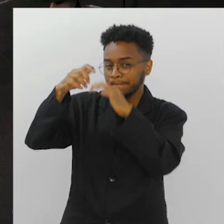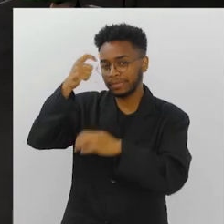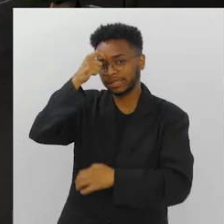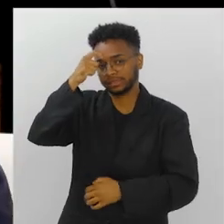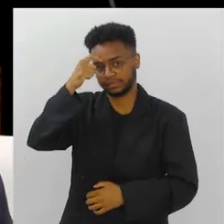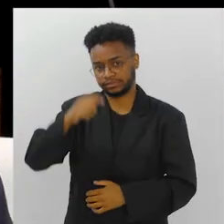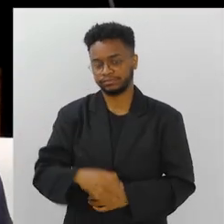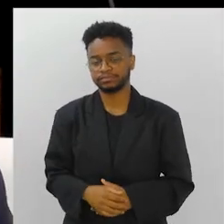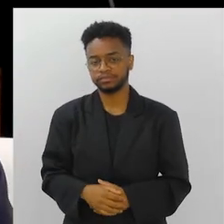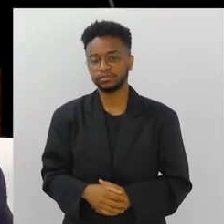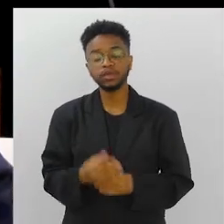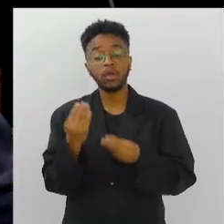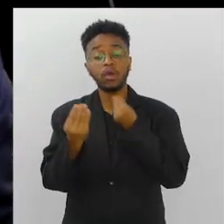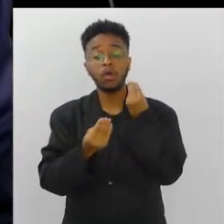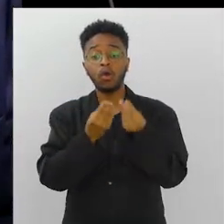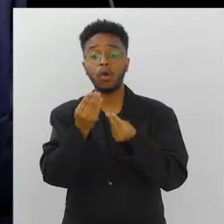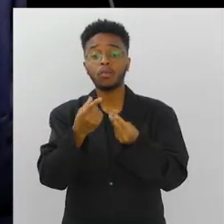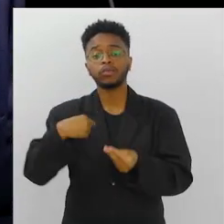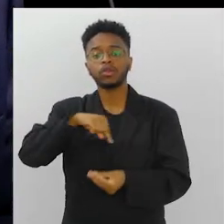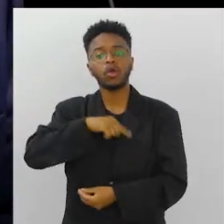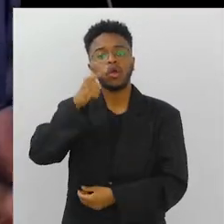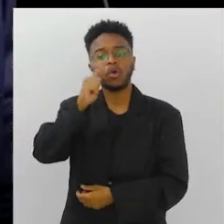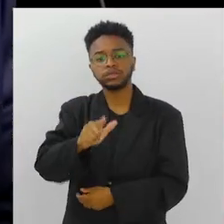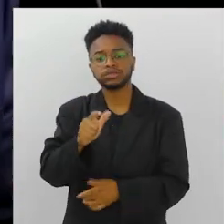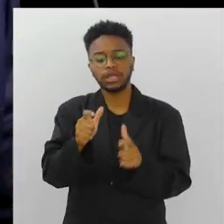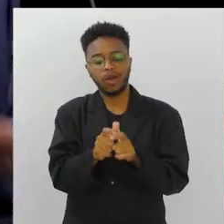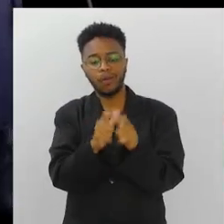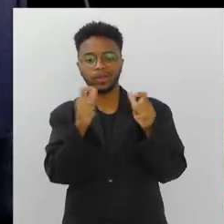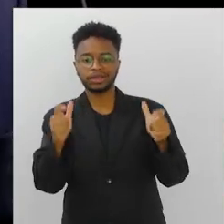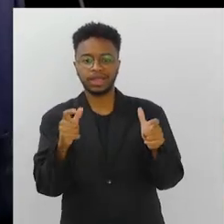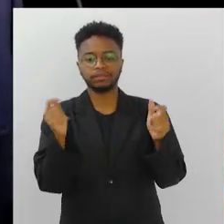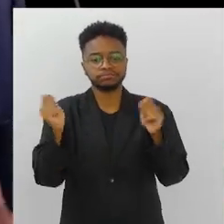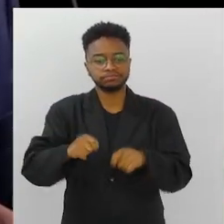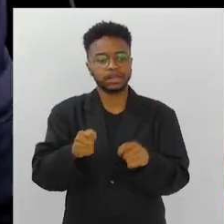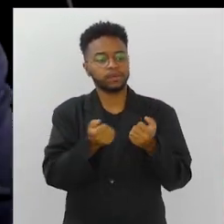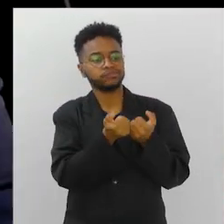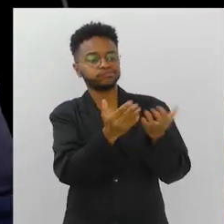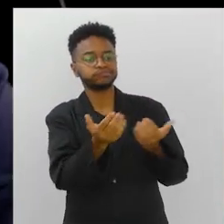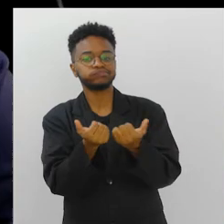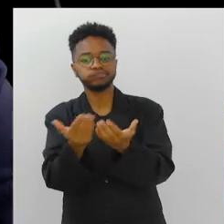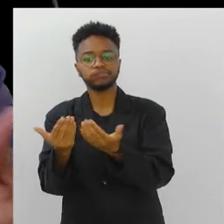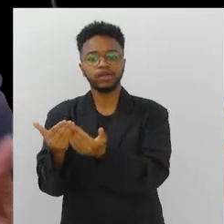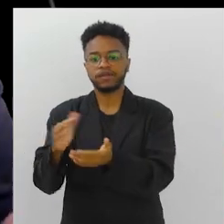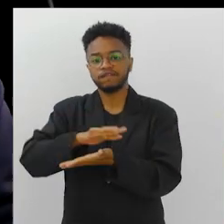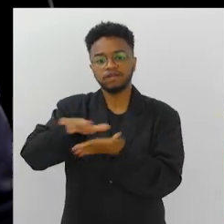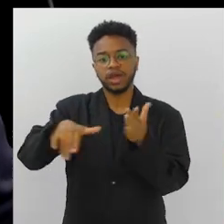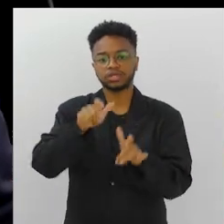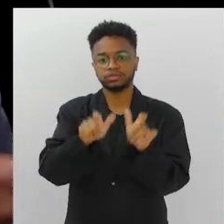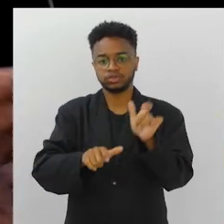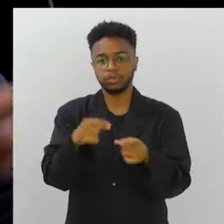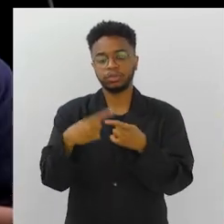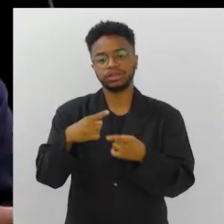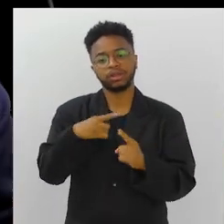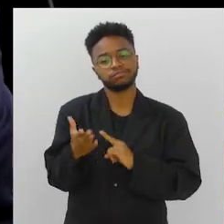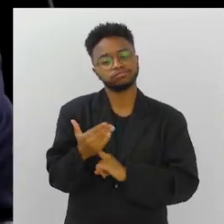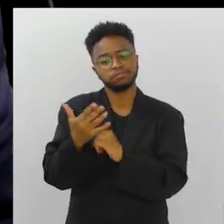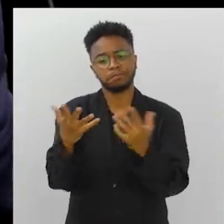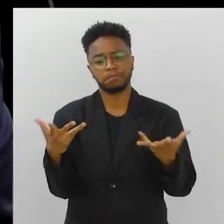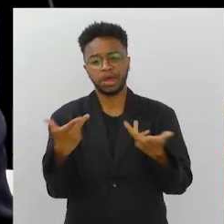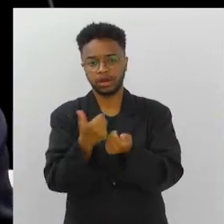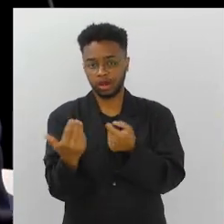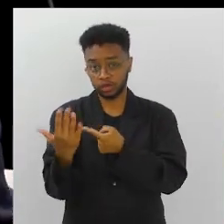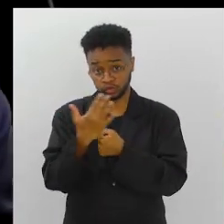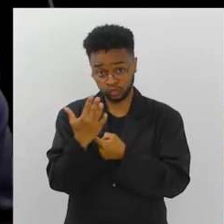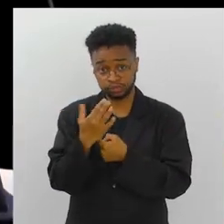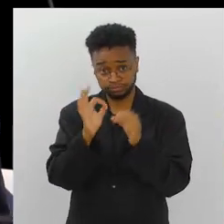pensar nisso. Como é que a gente vai aumentar o acesso de tudo isso, de toda essa maravilhosa tecnologia